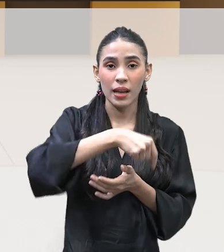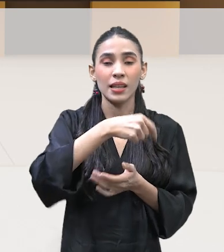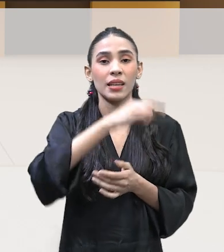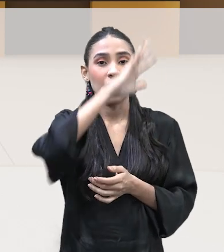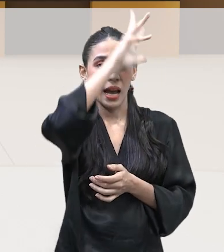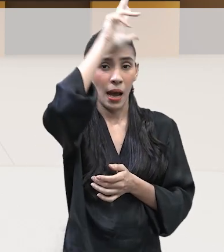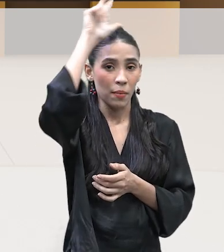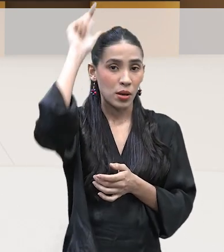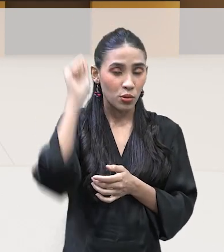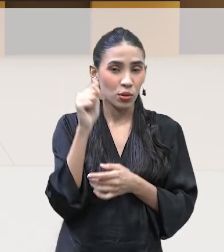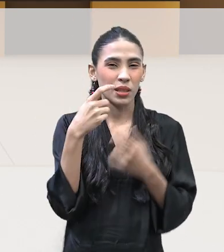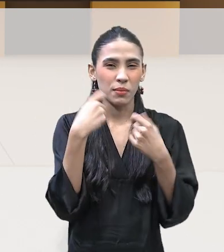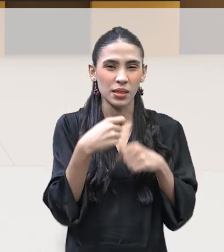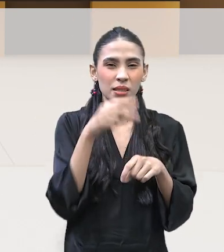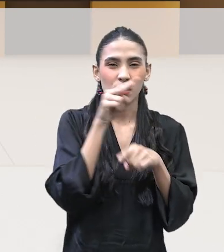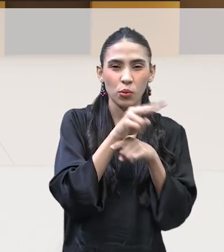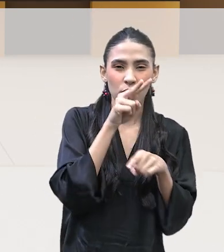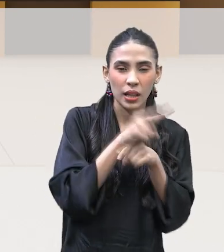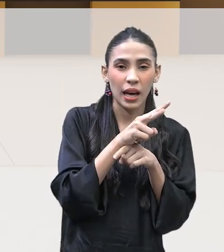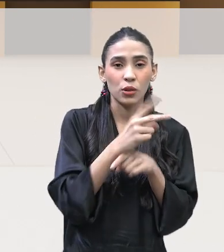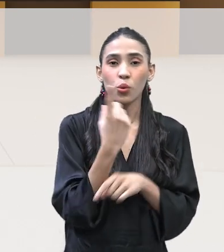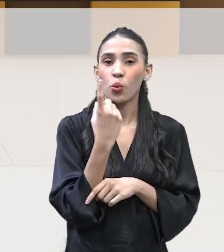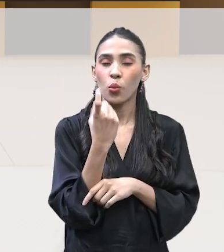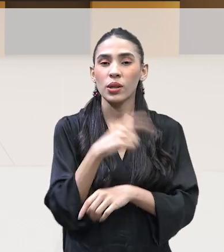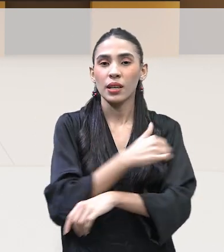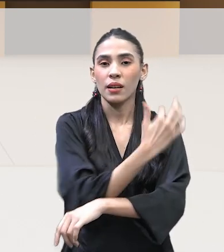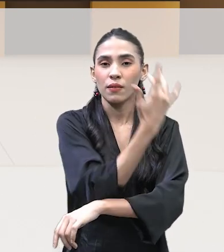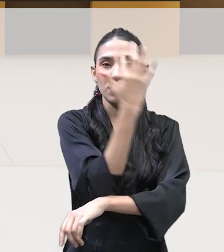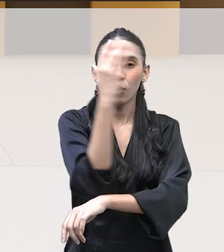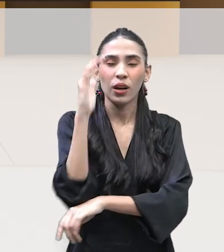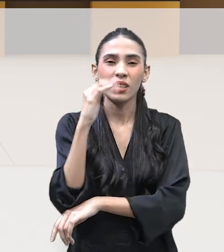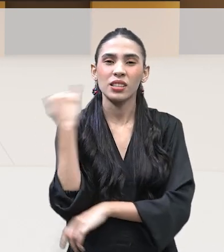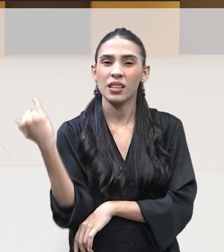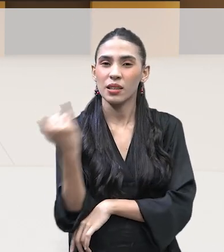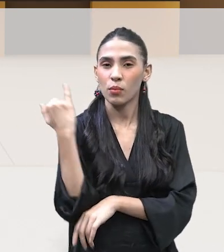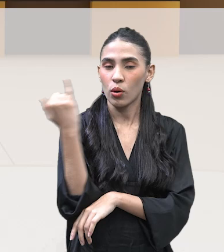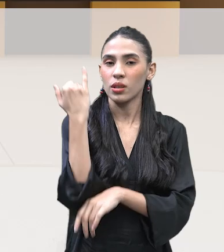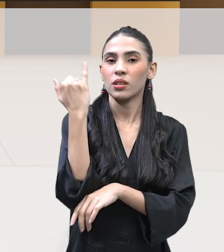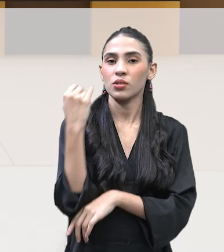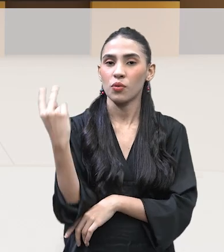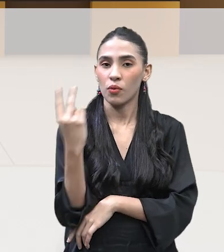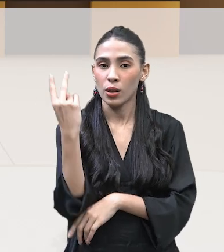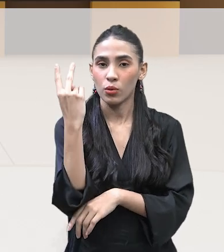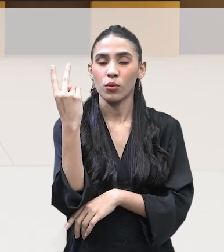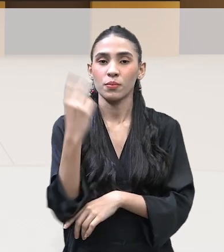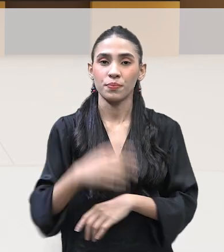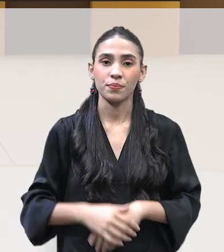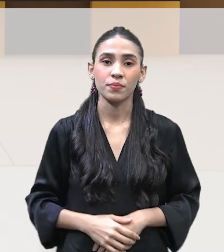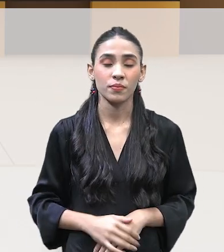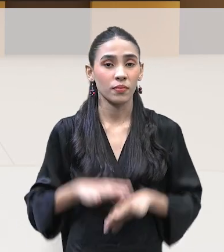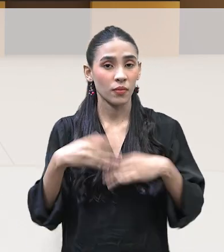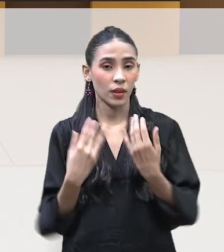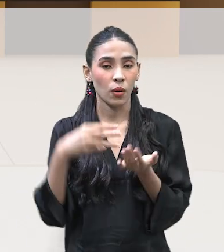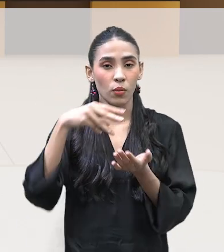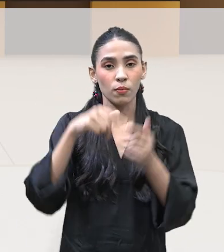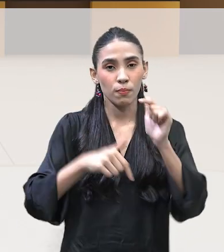local que deve ser protegido, da única floresta tropical, né? Que abrange uma grande proporção do planeta. Então, todos esses elementos ajudam nesse